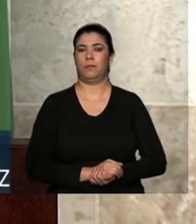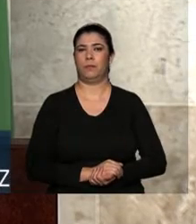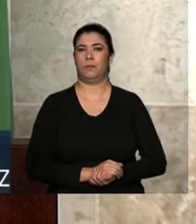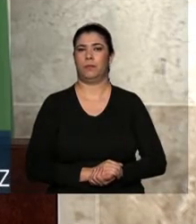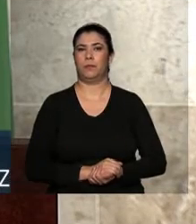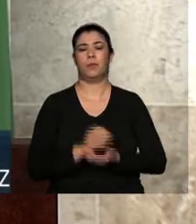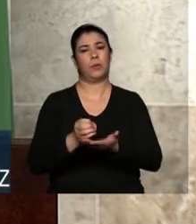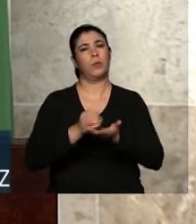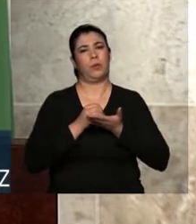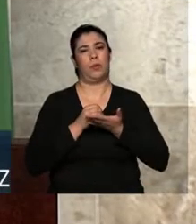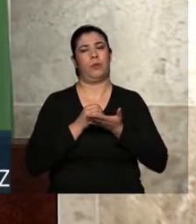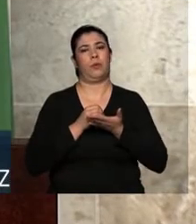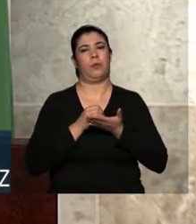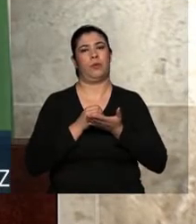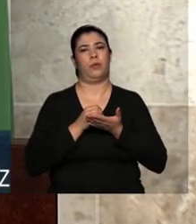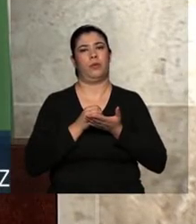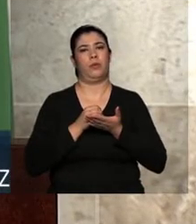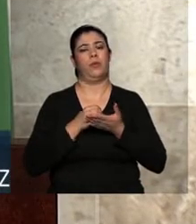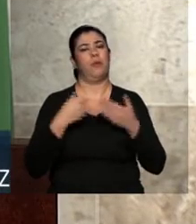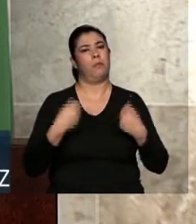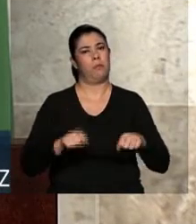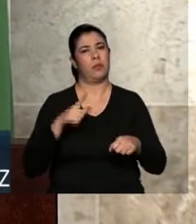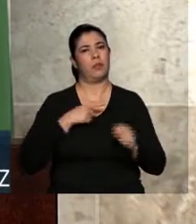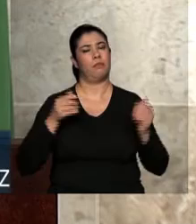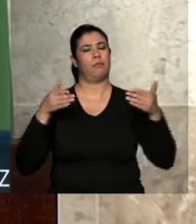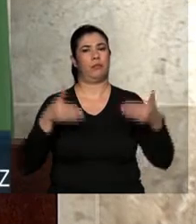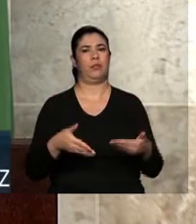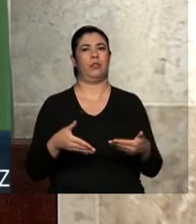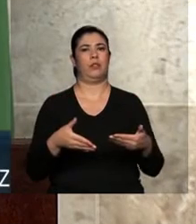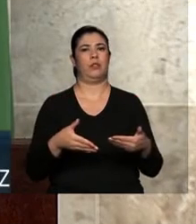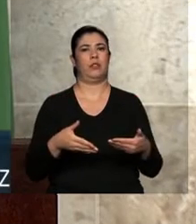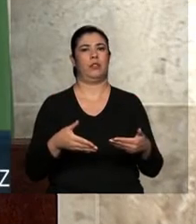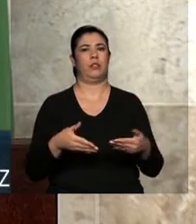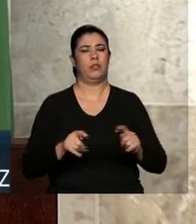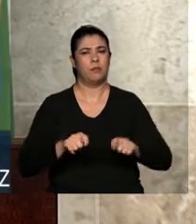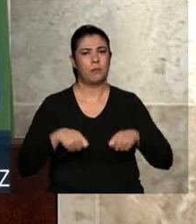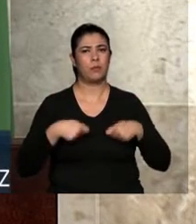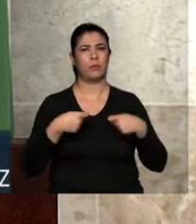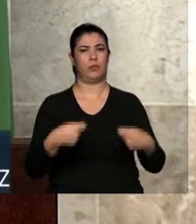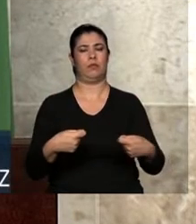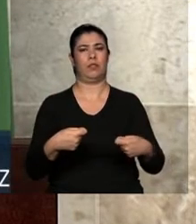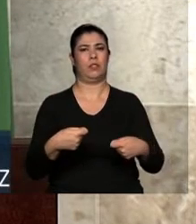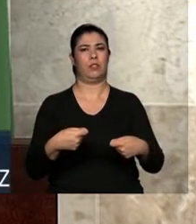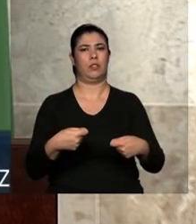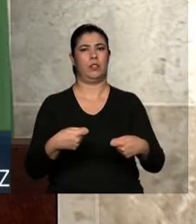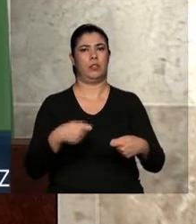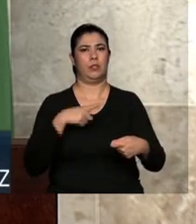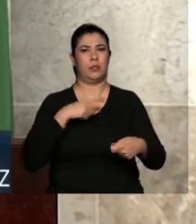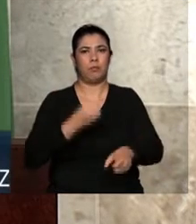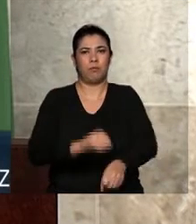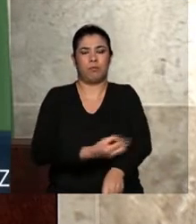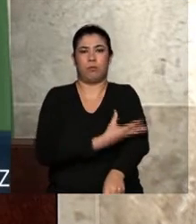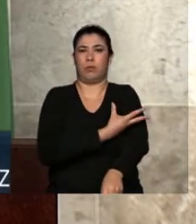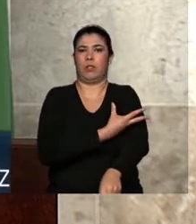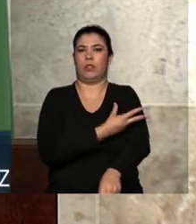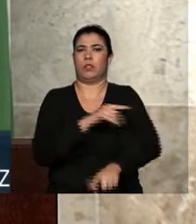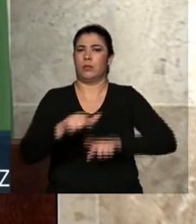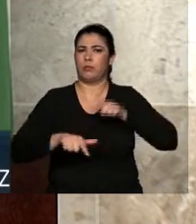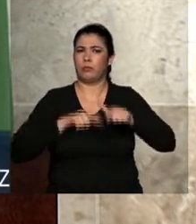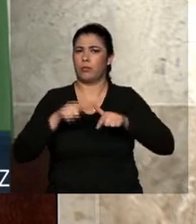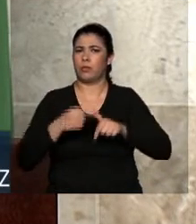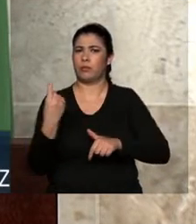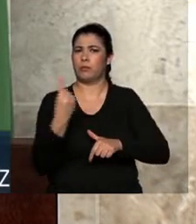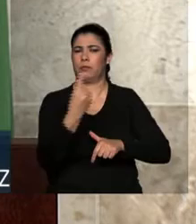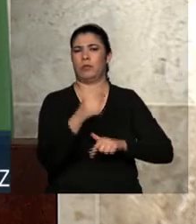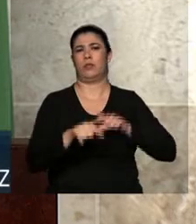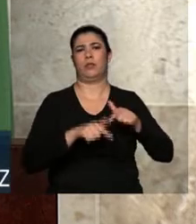o apoio, a participação, o empenho, a energia e o trabalho de cada um